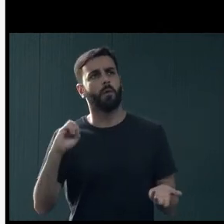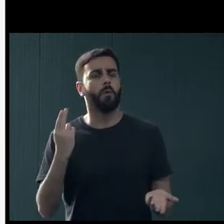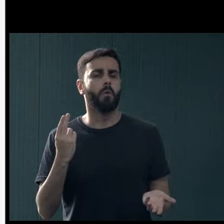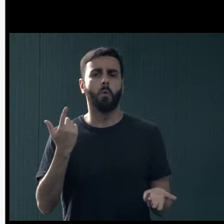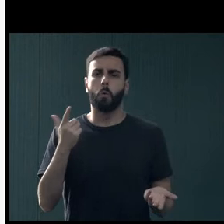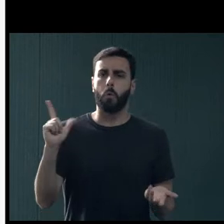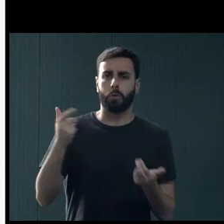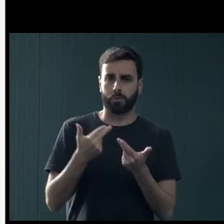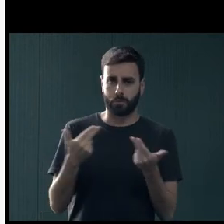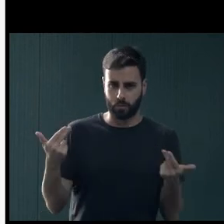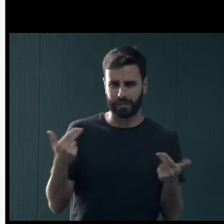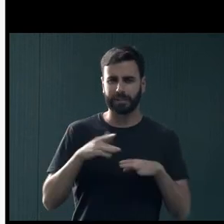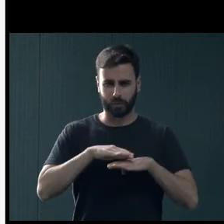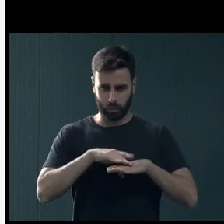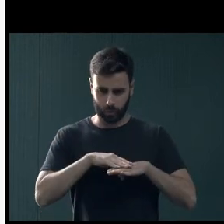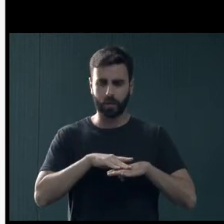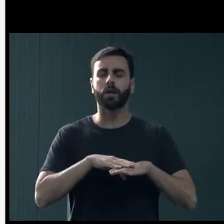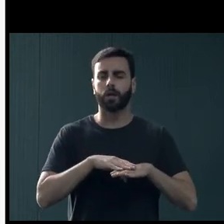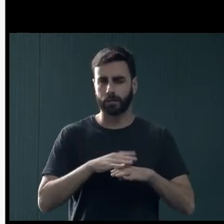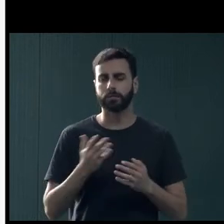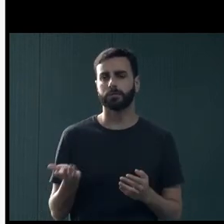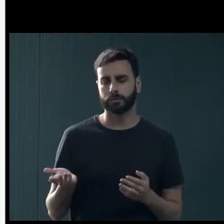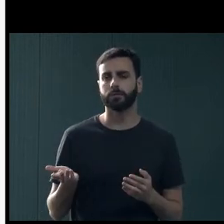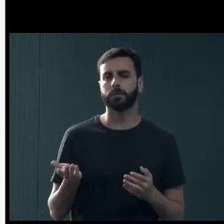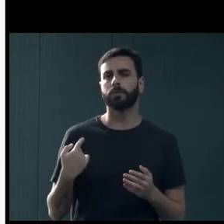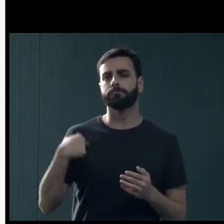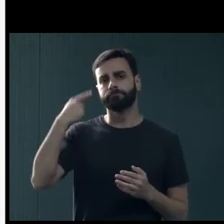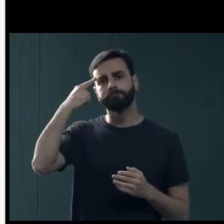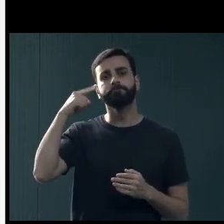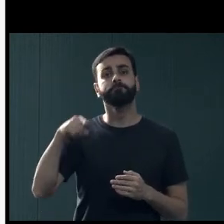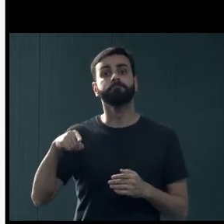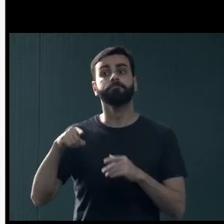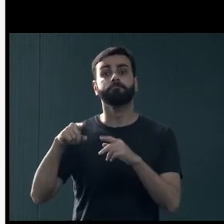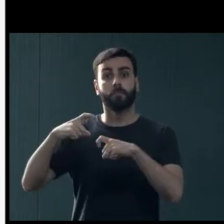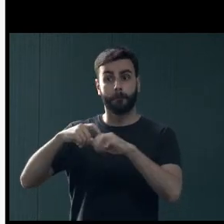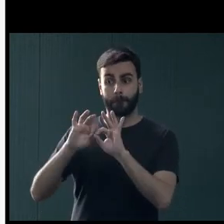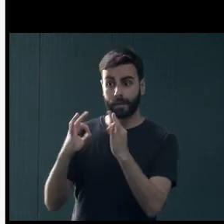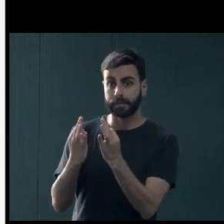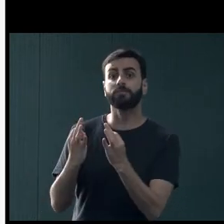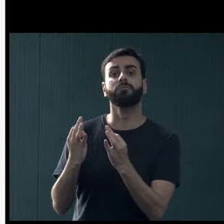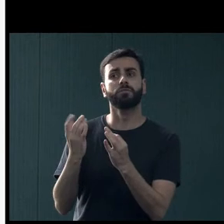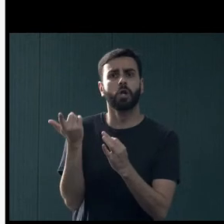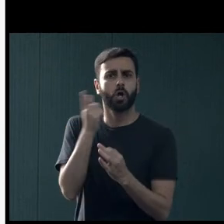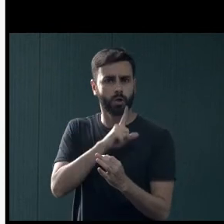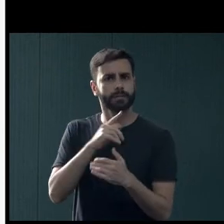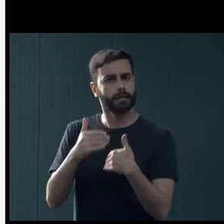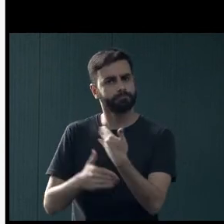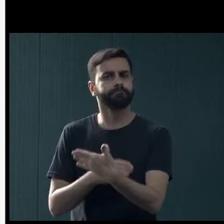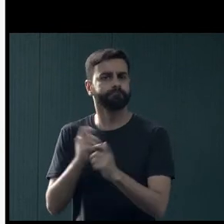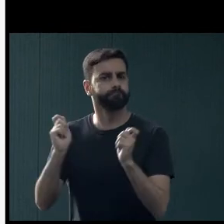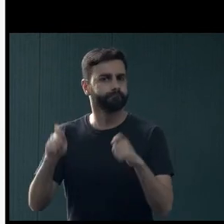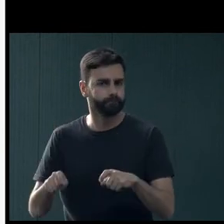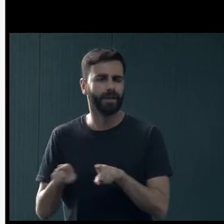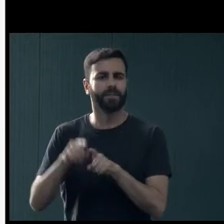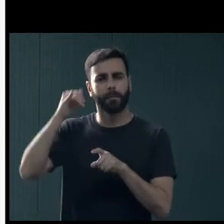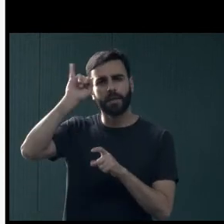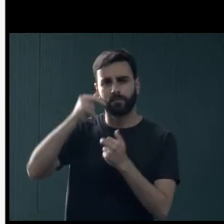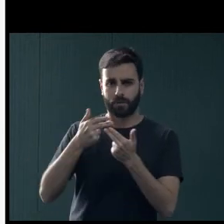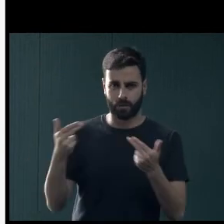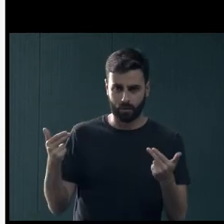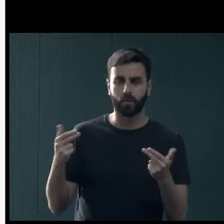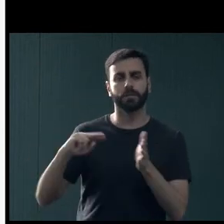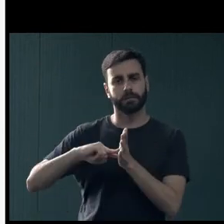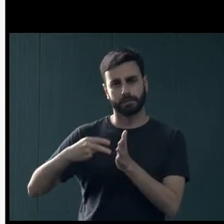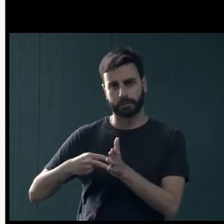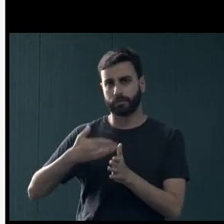quadro mais agudo. Então, a gente acha que a medicina de família consegue dar essa resposta, trabalhar alguns aspectos preventivos e assim